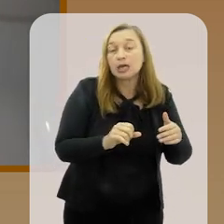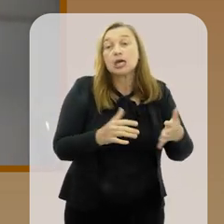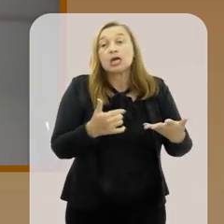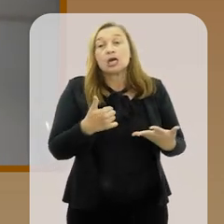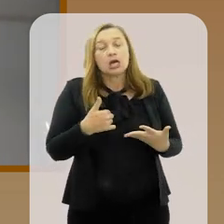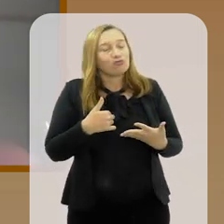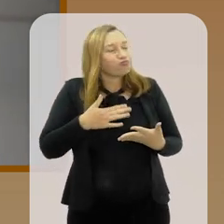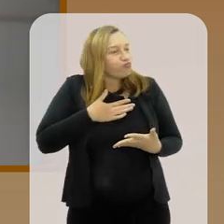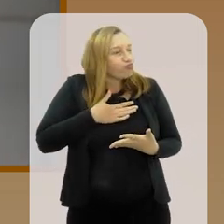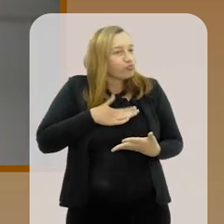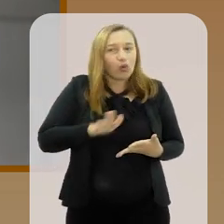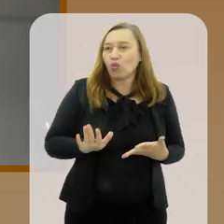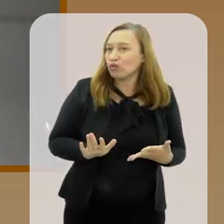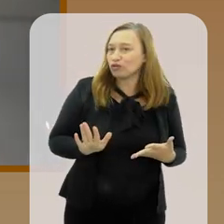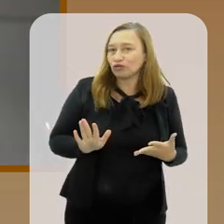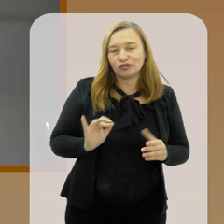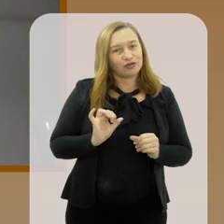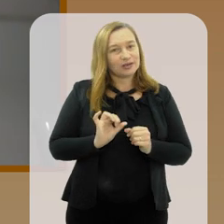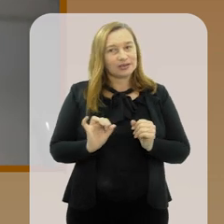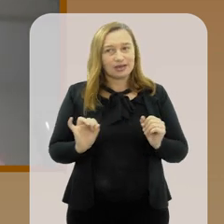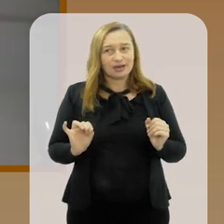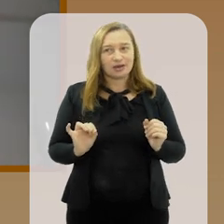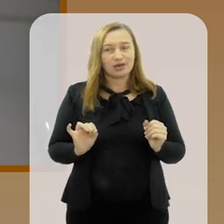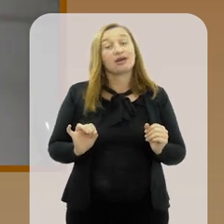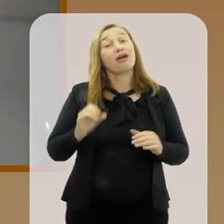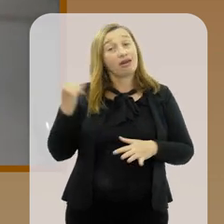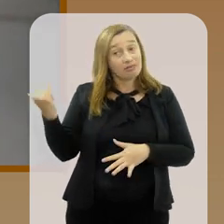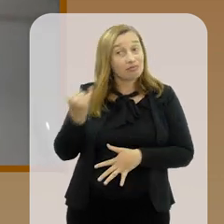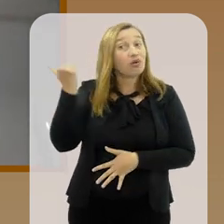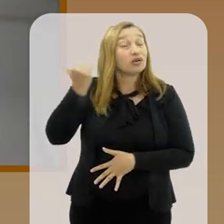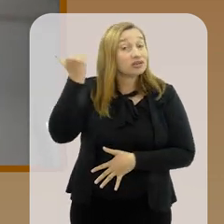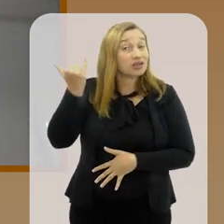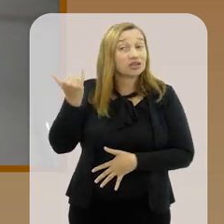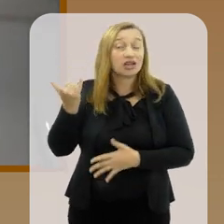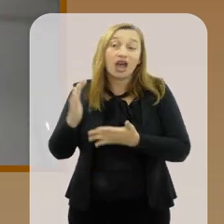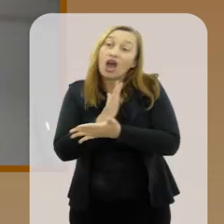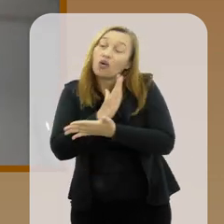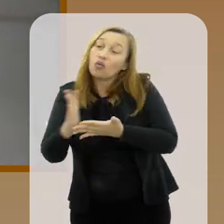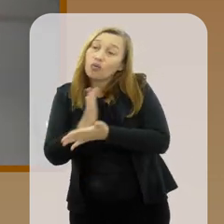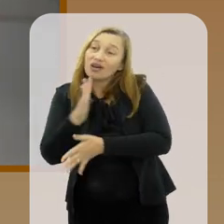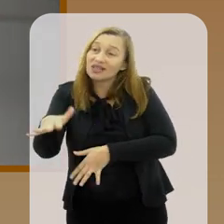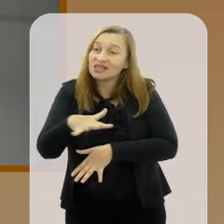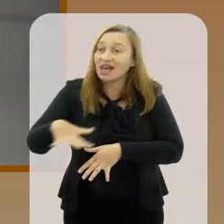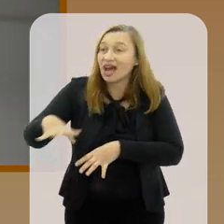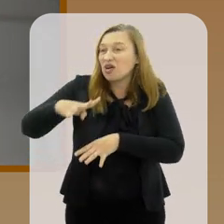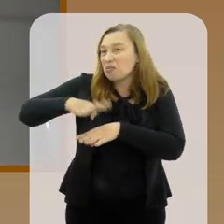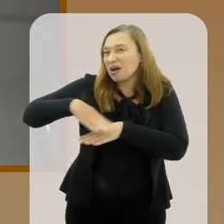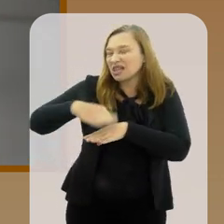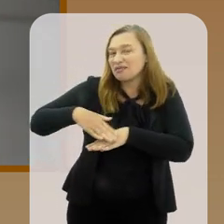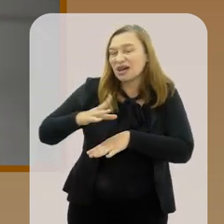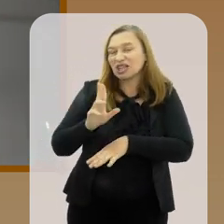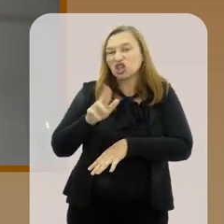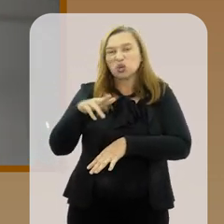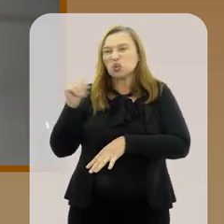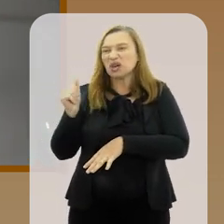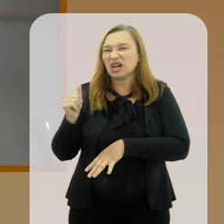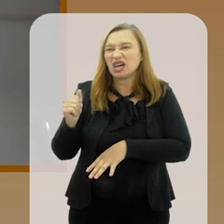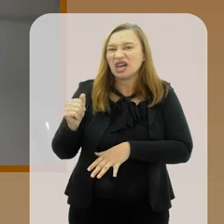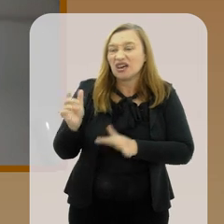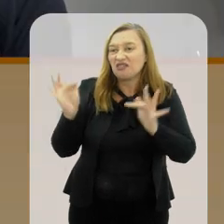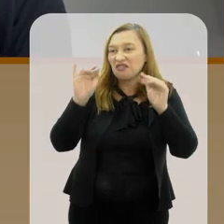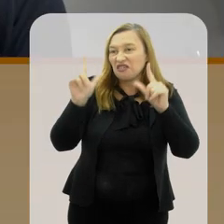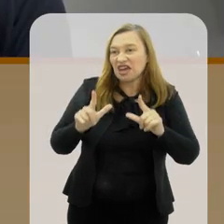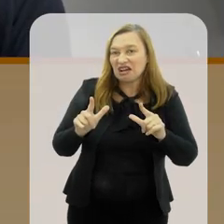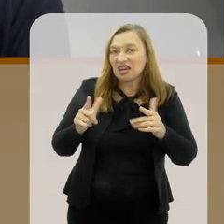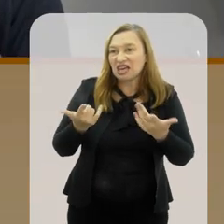O que eu não gostaria de fazer. Aparentemente, importante em certas áreas que as pessoas façam isso. matemático nunca ficaria satisfeito